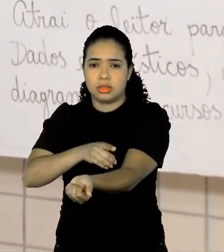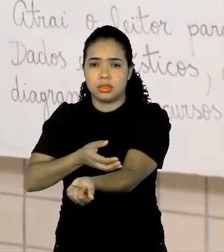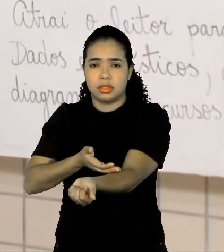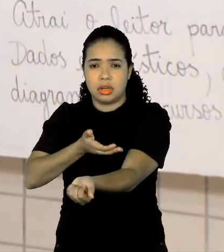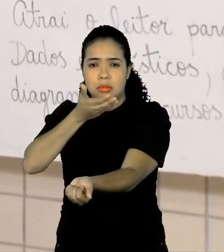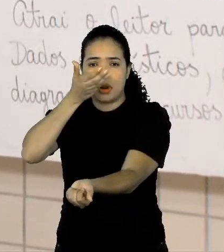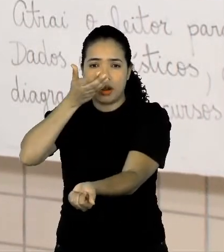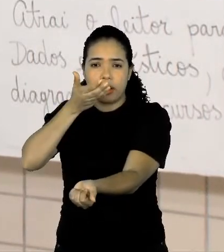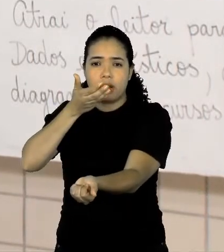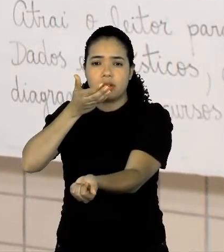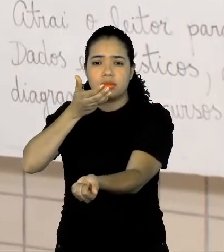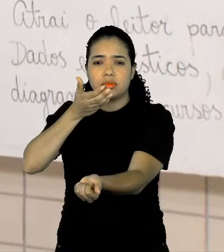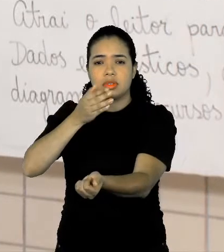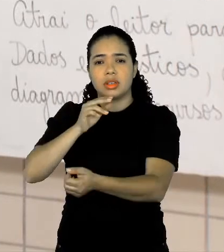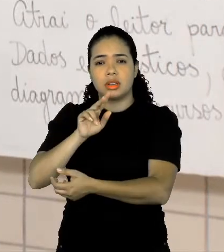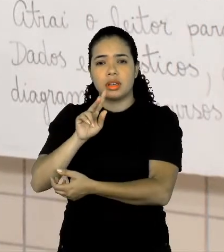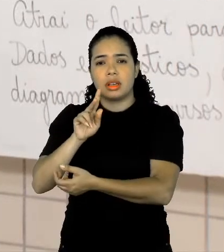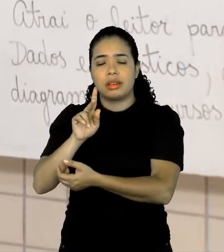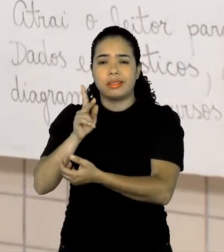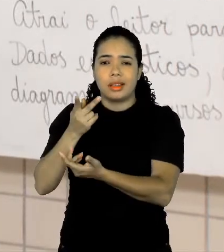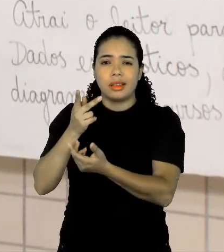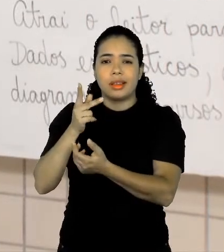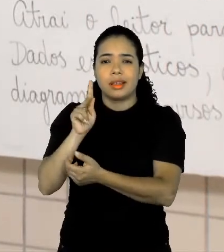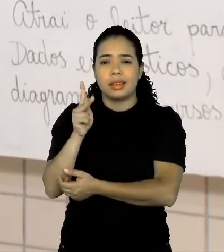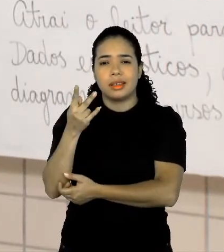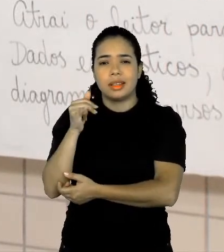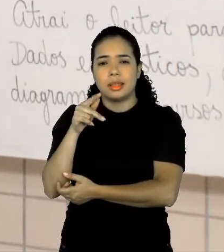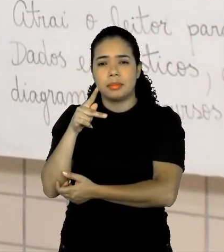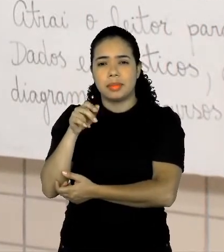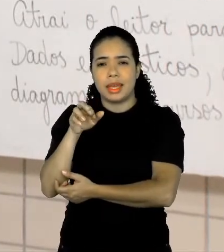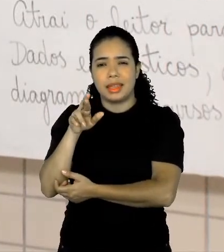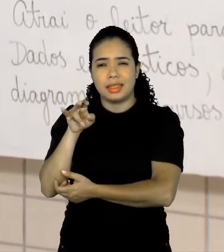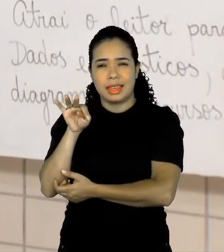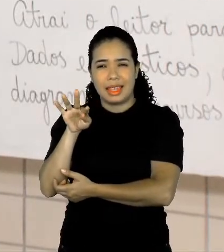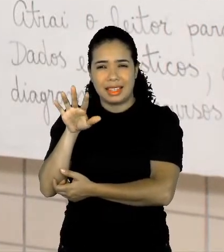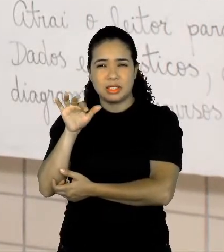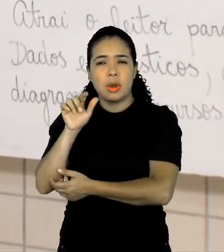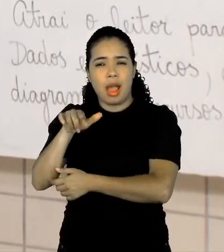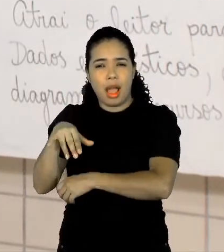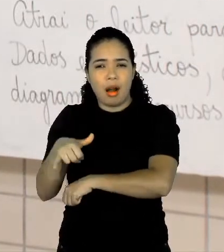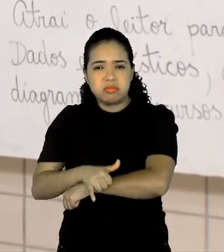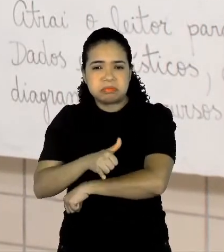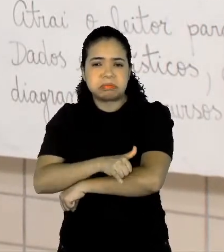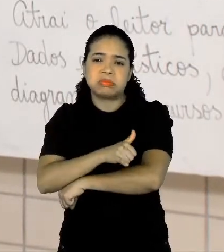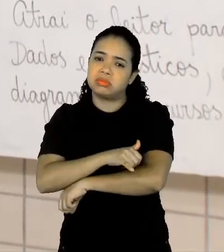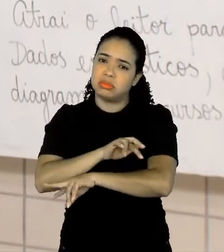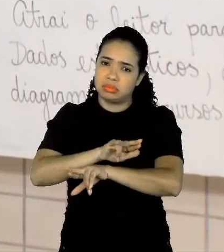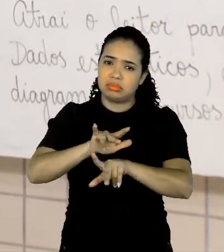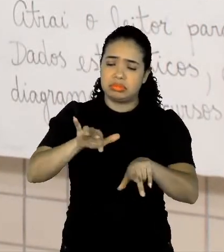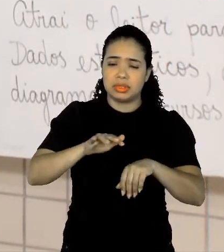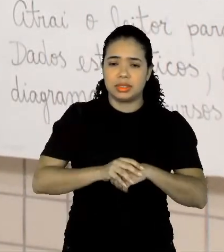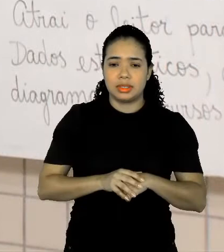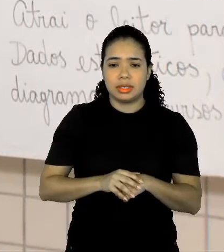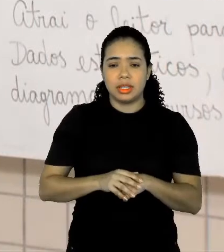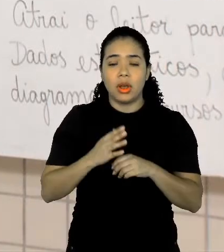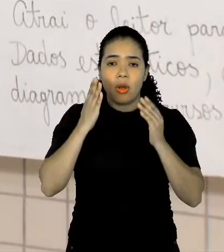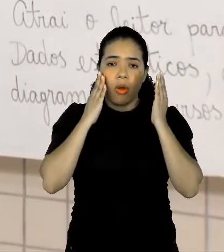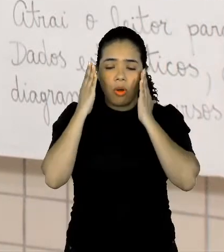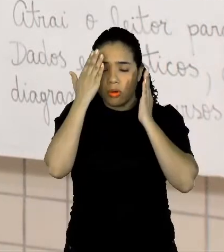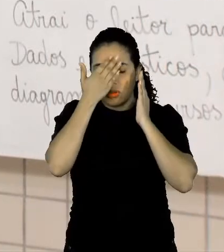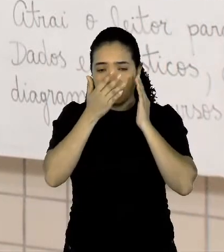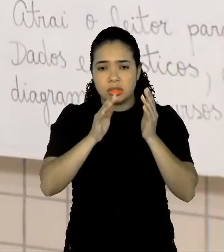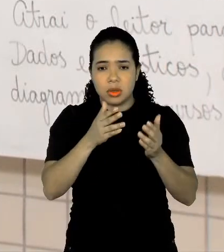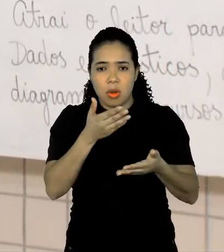aí ele vai falar de coisas que a gente tem que evitar, né? Tocar o rosto, aglomerações e compartilhar objetos de uso